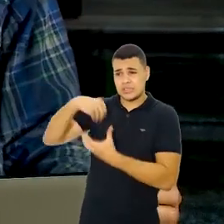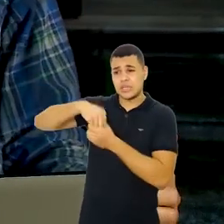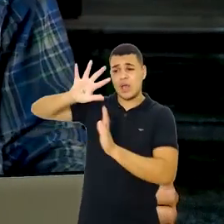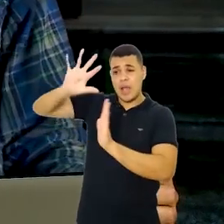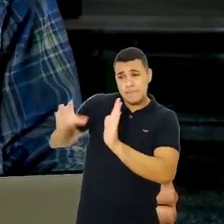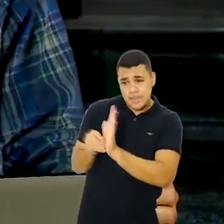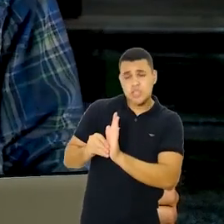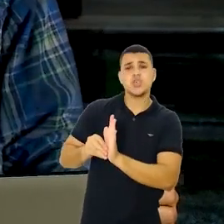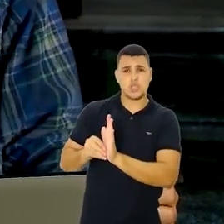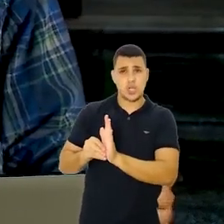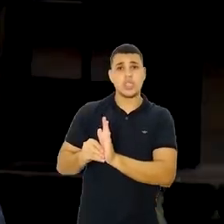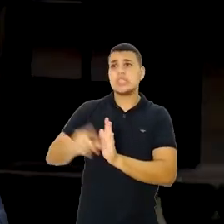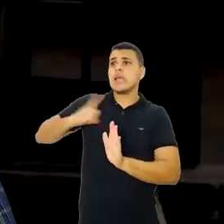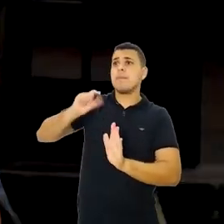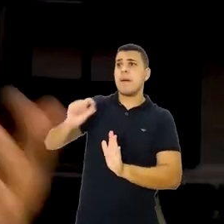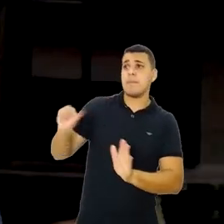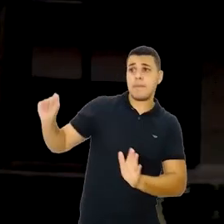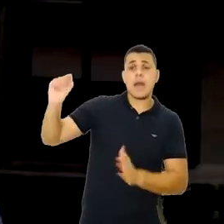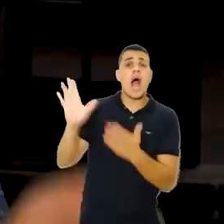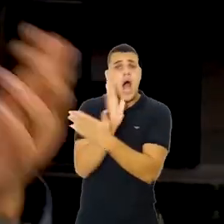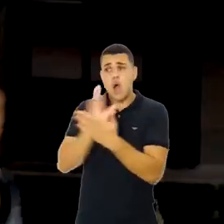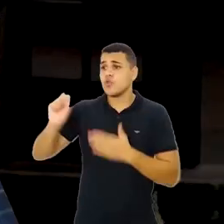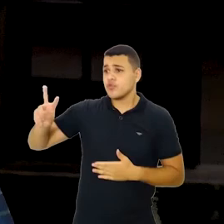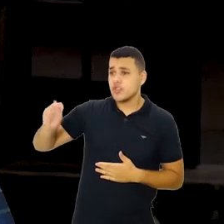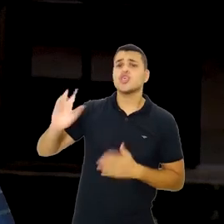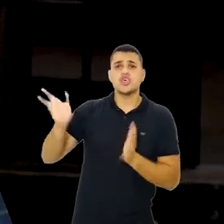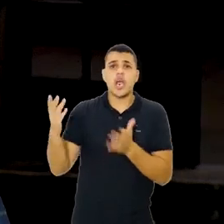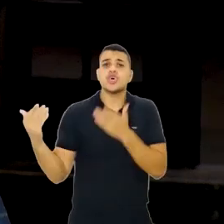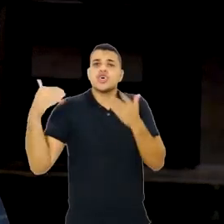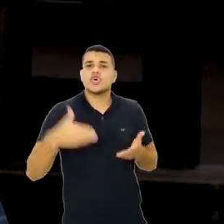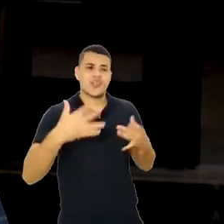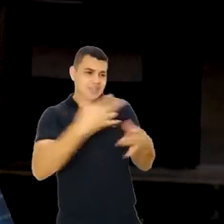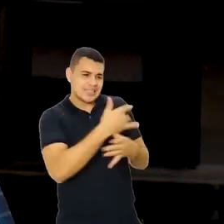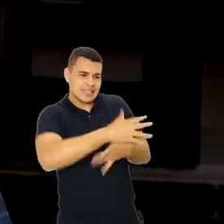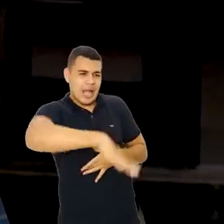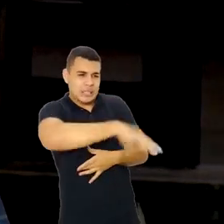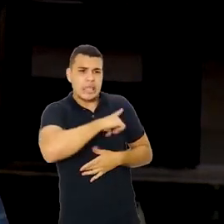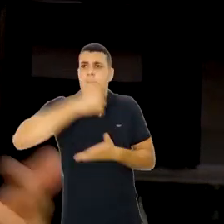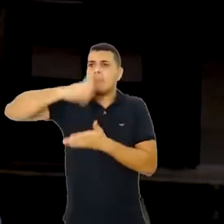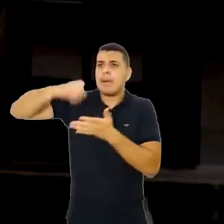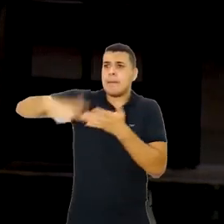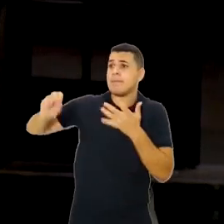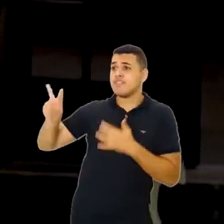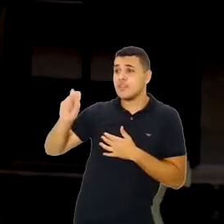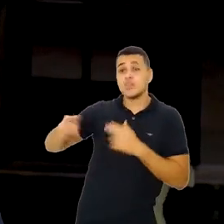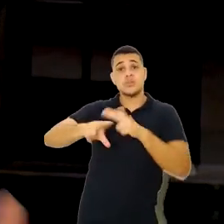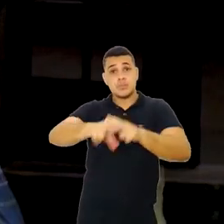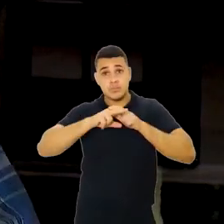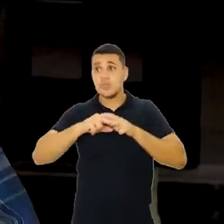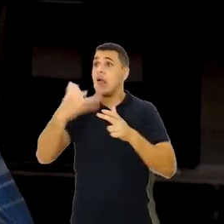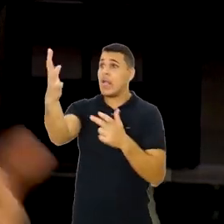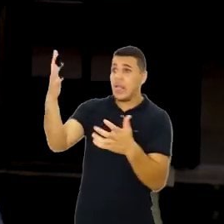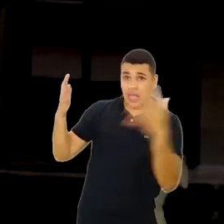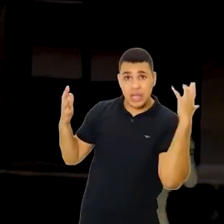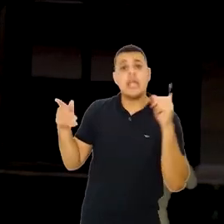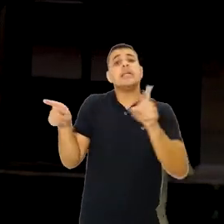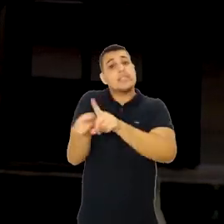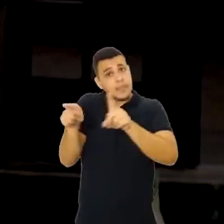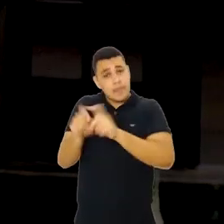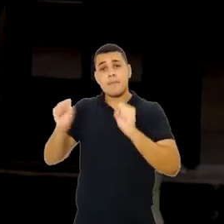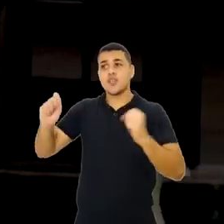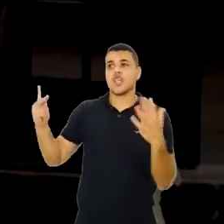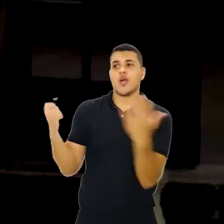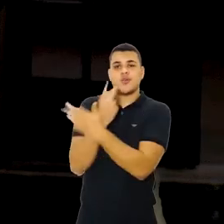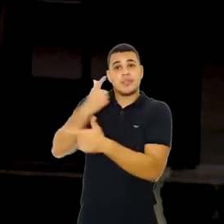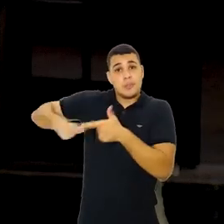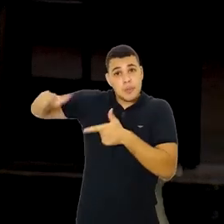hoje a floresta amazônica. Alguns deles já estão chegando na cidade, como Maiar, Oropuche. Então, devastação das florestas